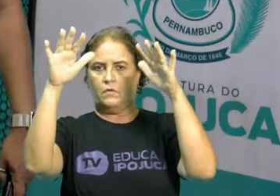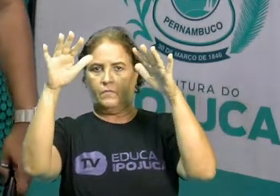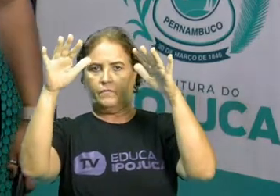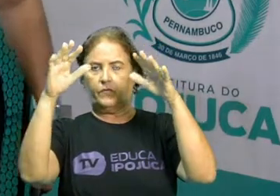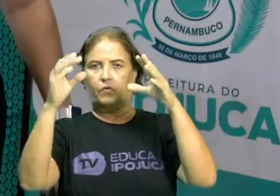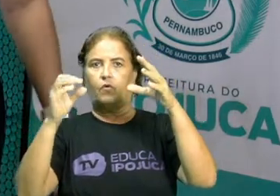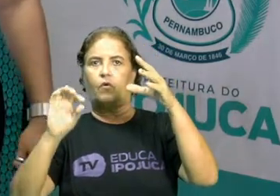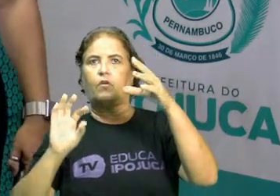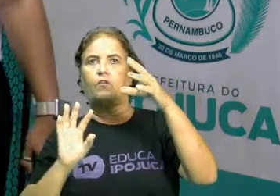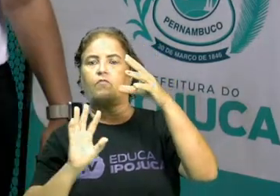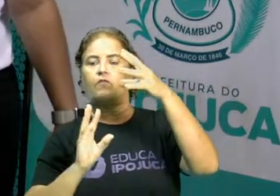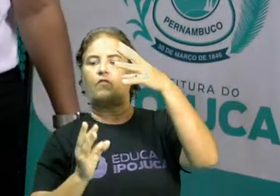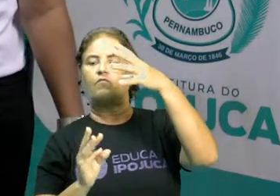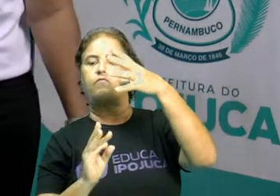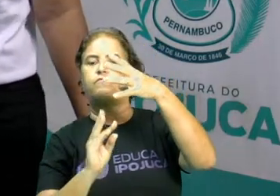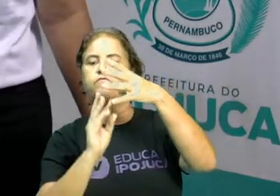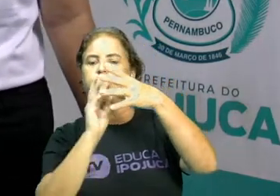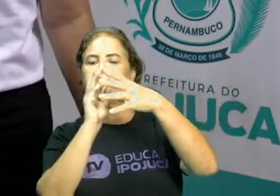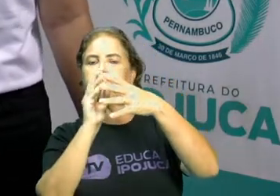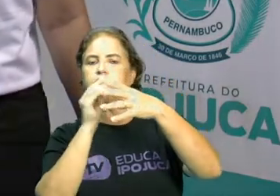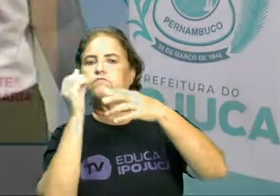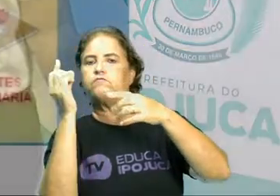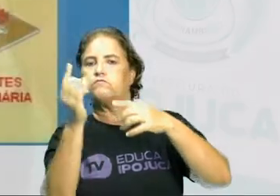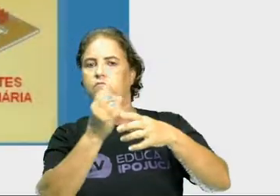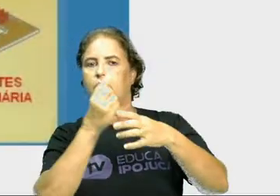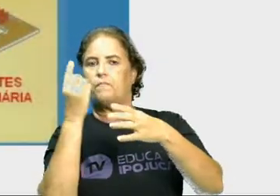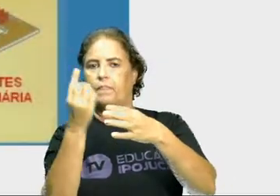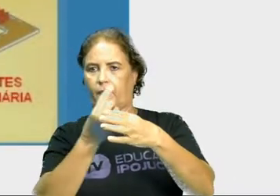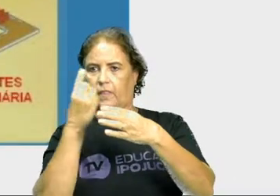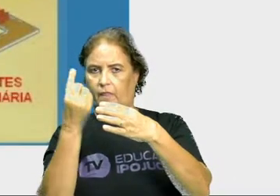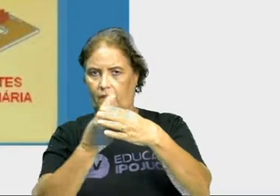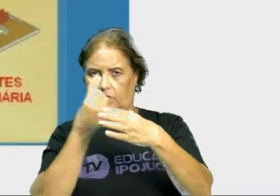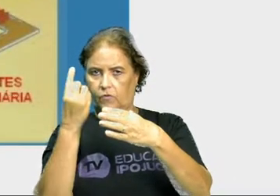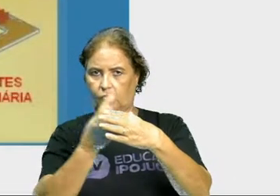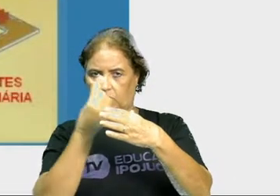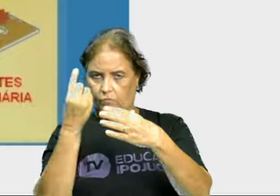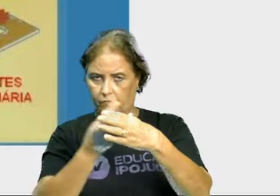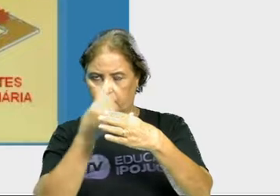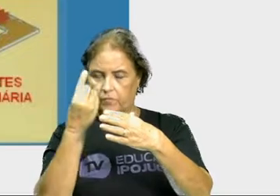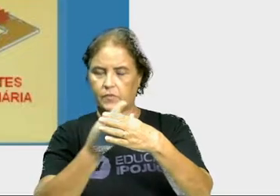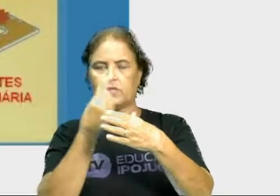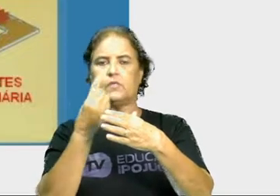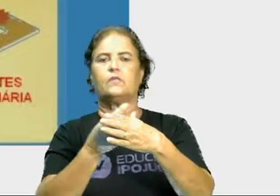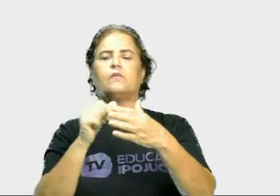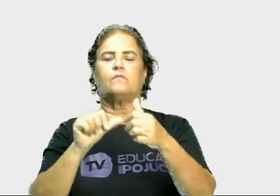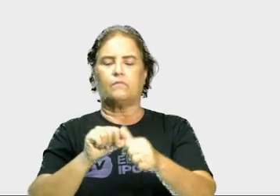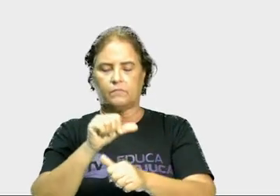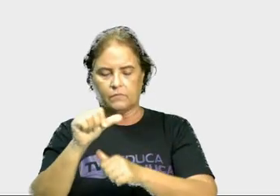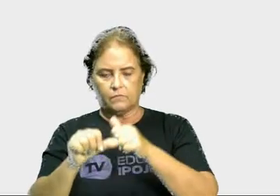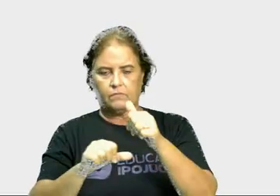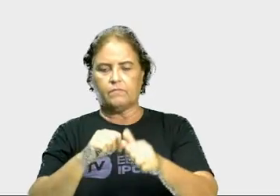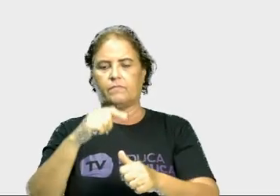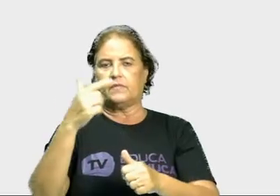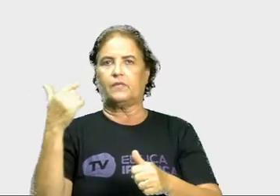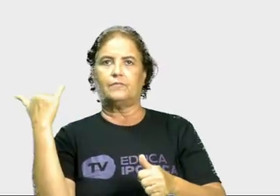na turbina, que vai girar e vai formar de novo energia elétrica.